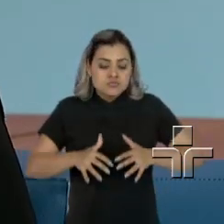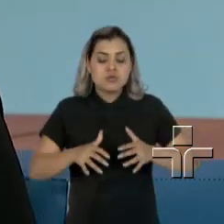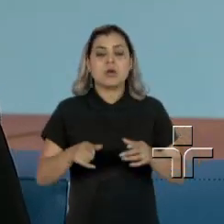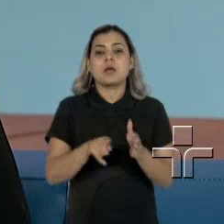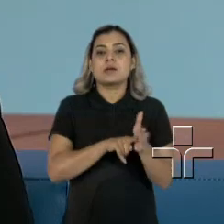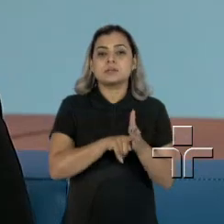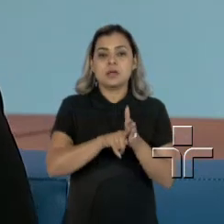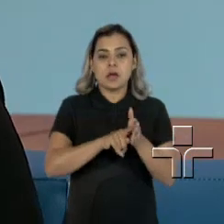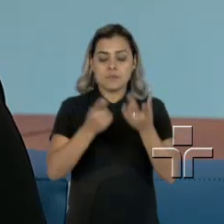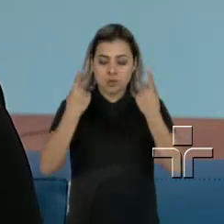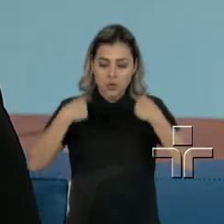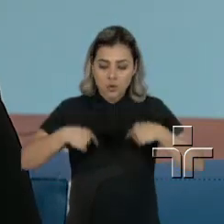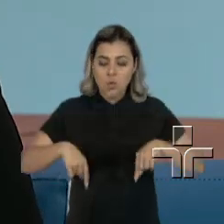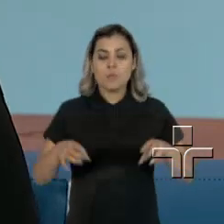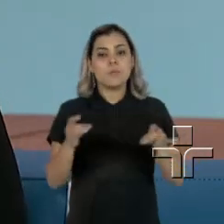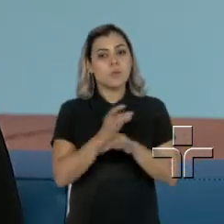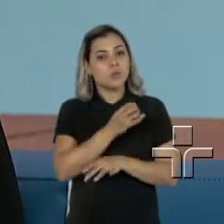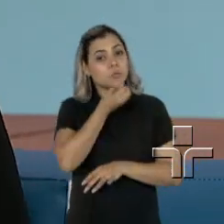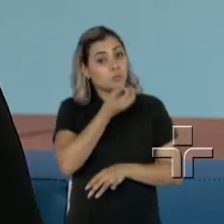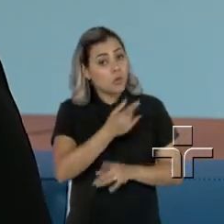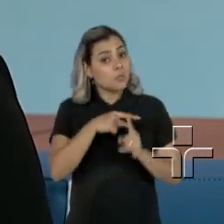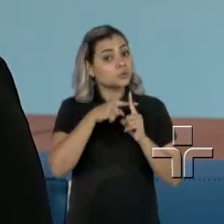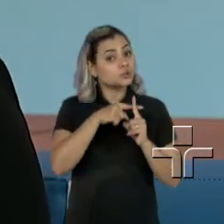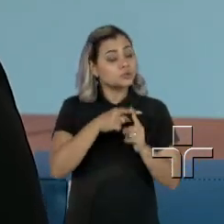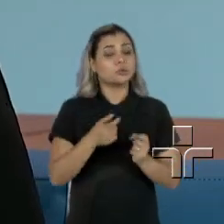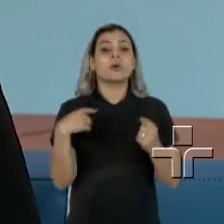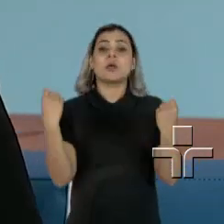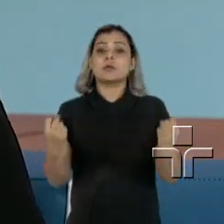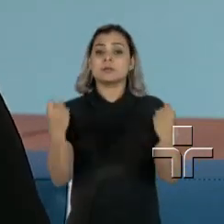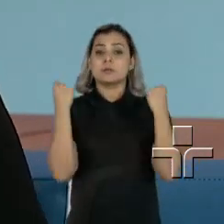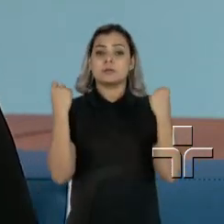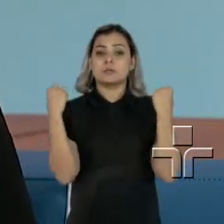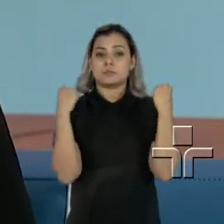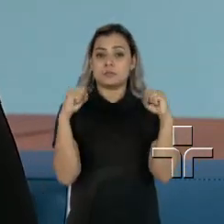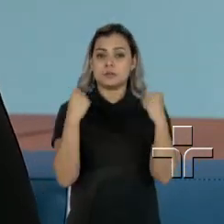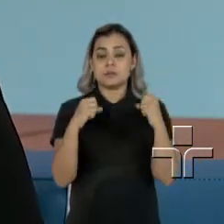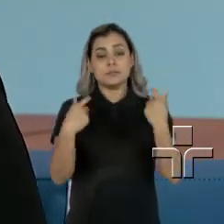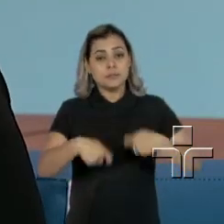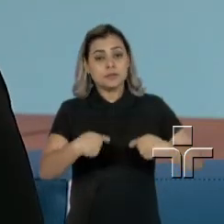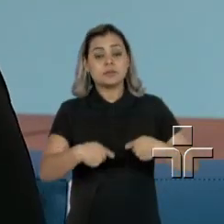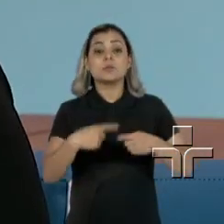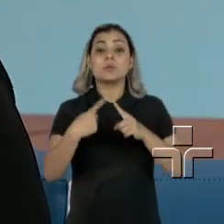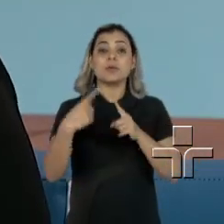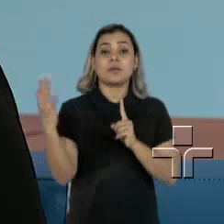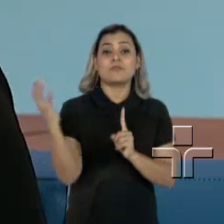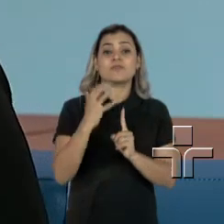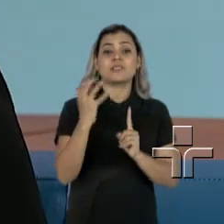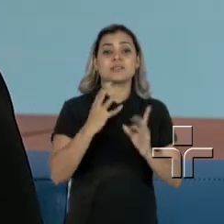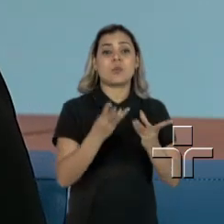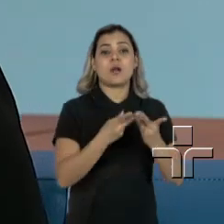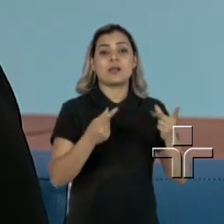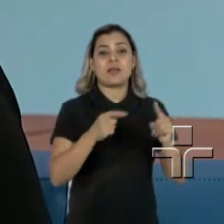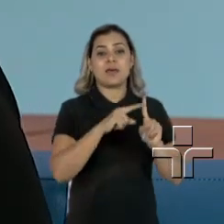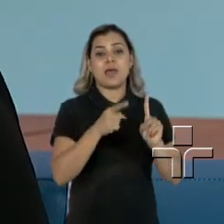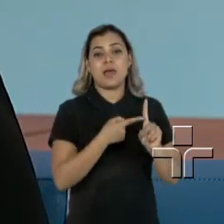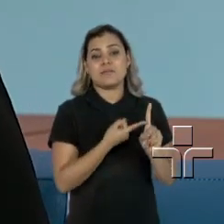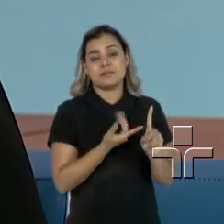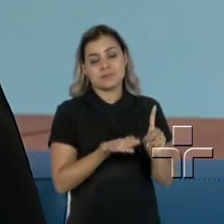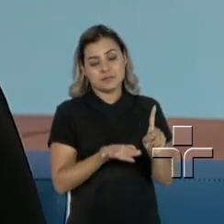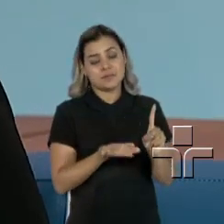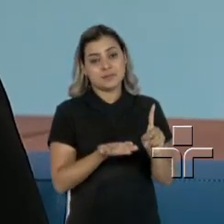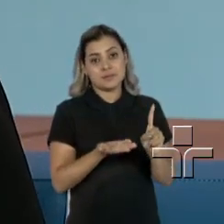marcadores bioquímicos em dia, que ela faça exercícios físicos, porque isso repercute na qualidade dessa gestação também.